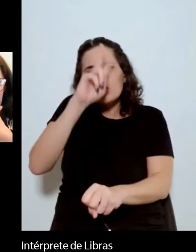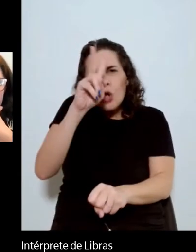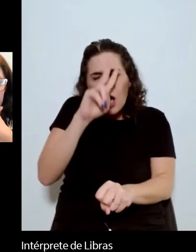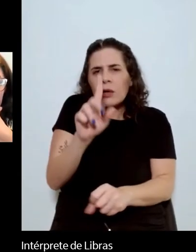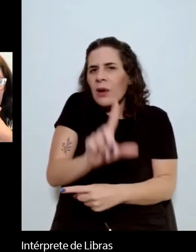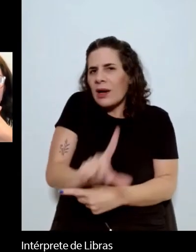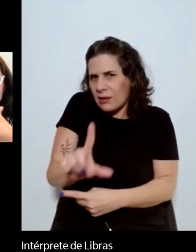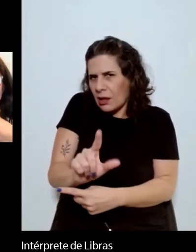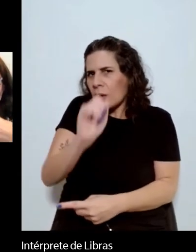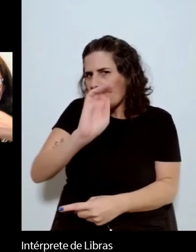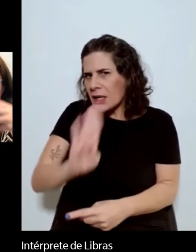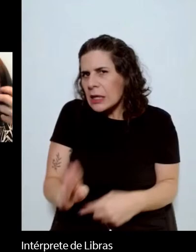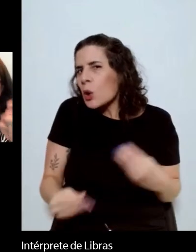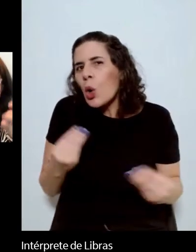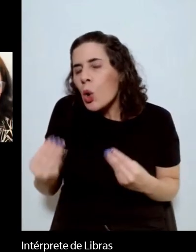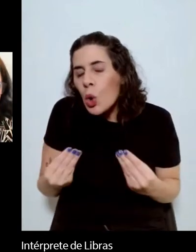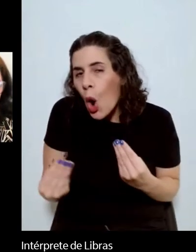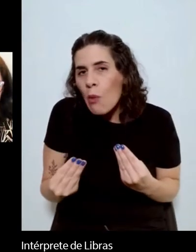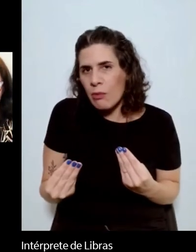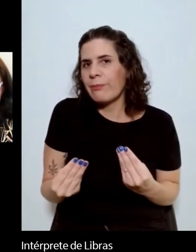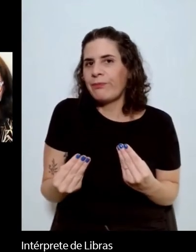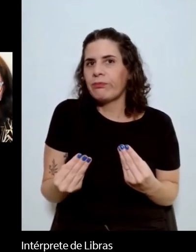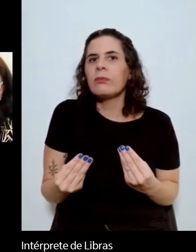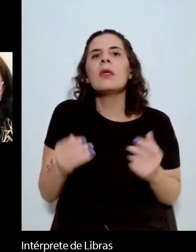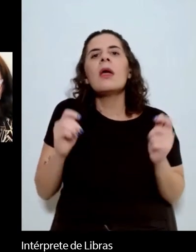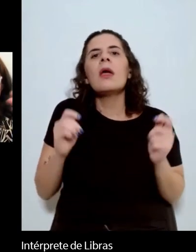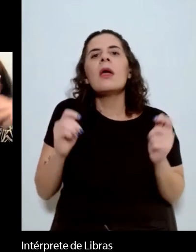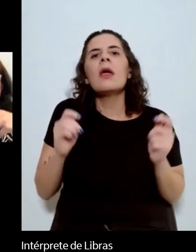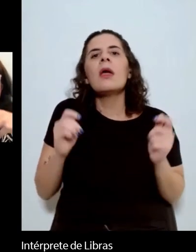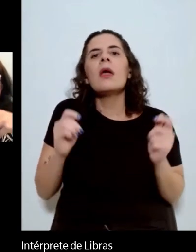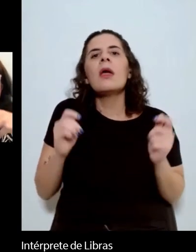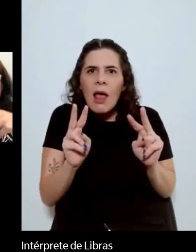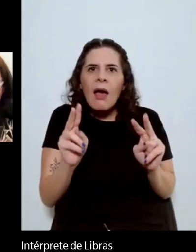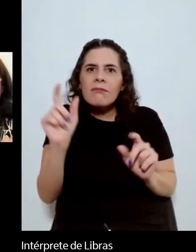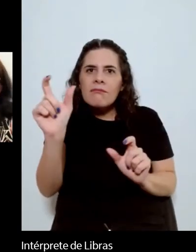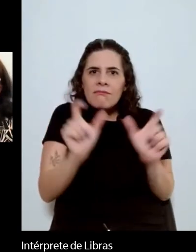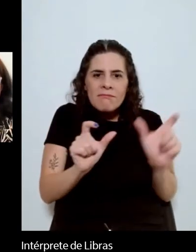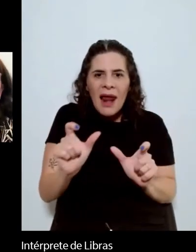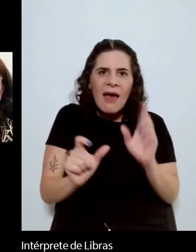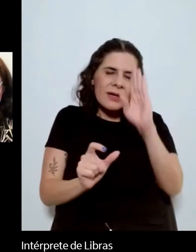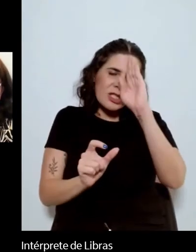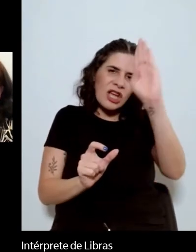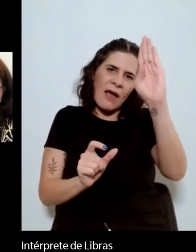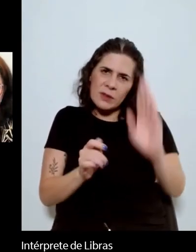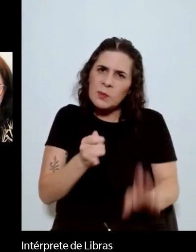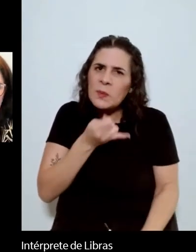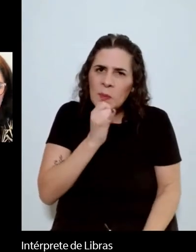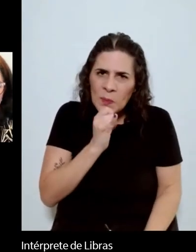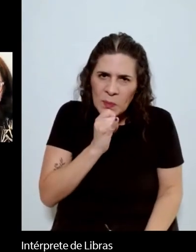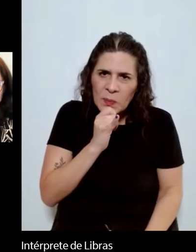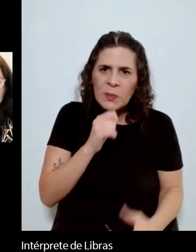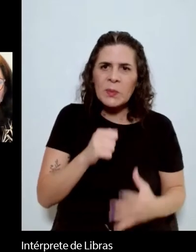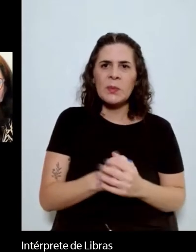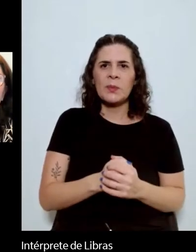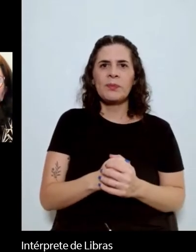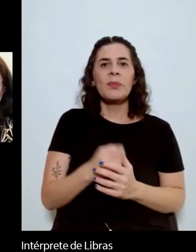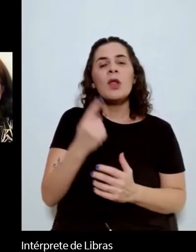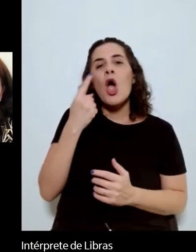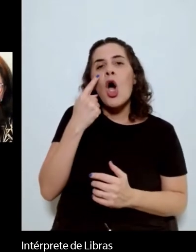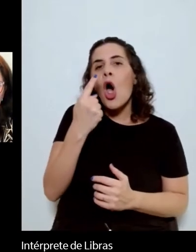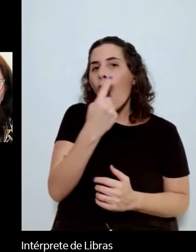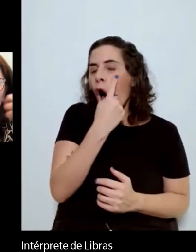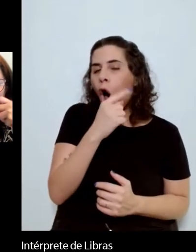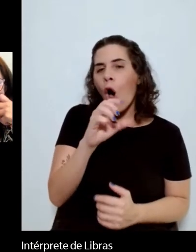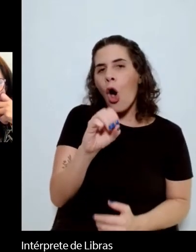literário brasileiro, é através de expressões chaves, por exemplo, como olhos de ressaca e